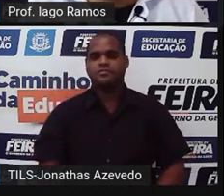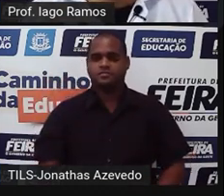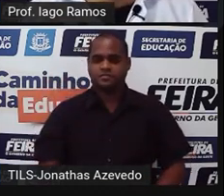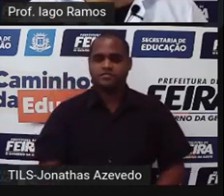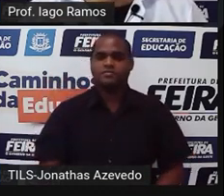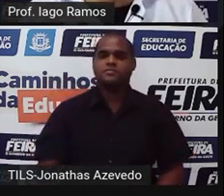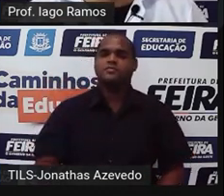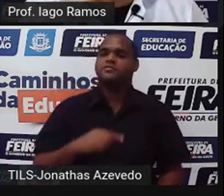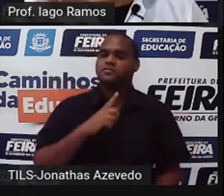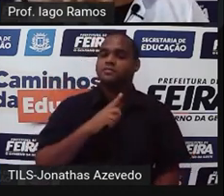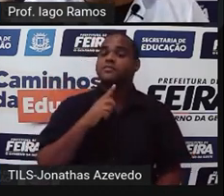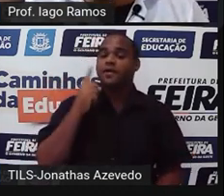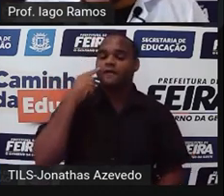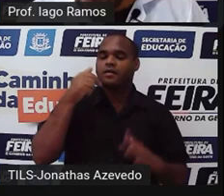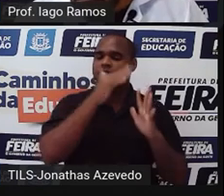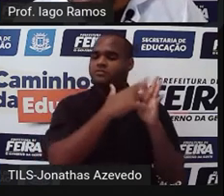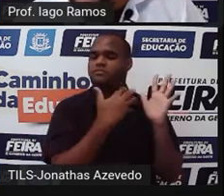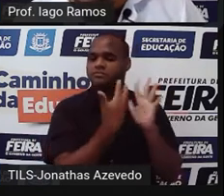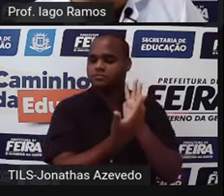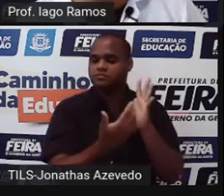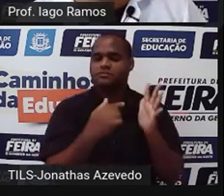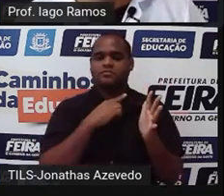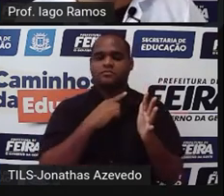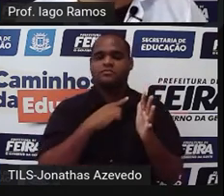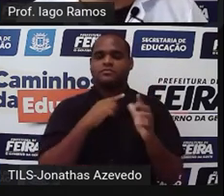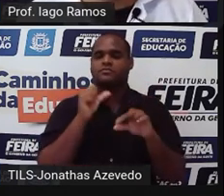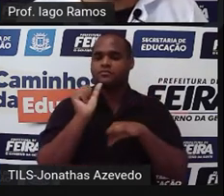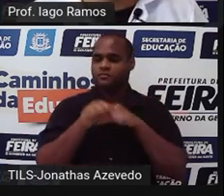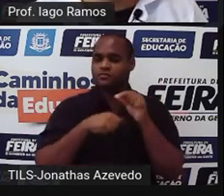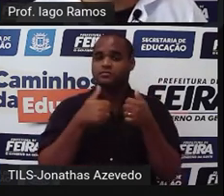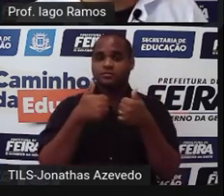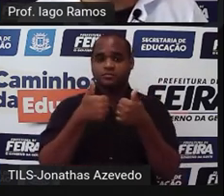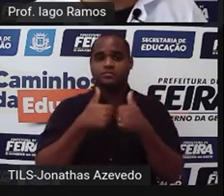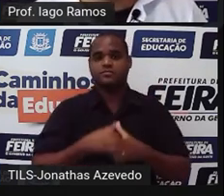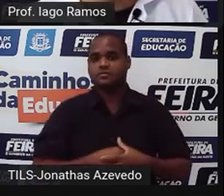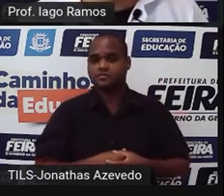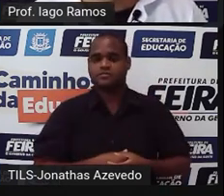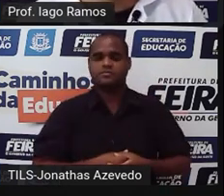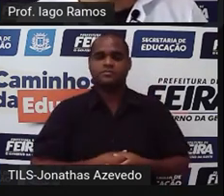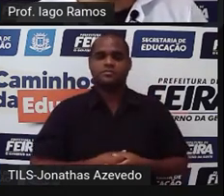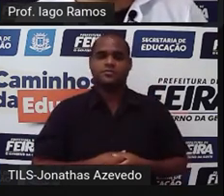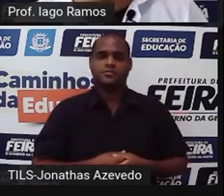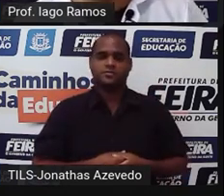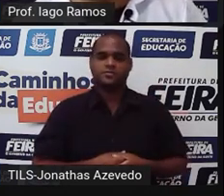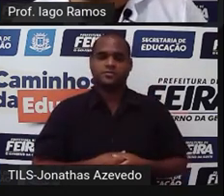que a gente acabou de fazer e transformar num gráfico. Olha só. Tá ali.